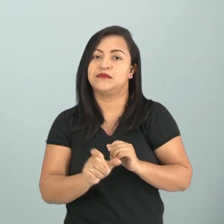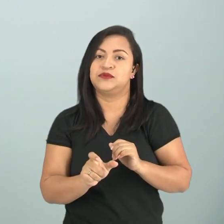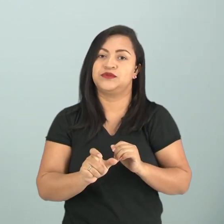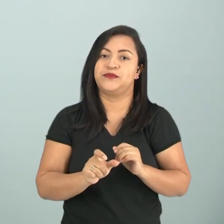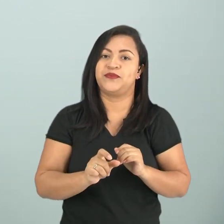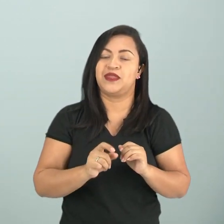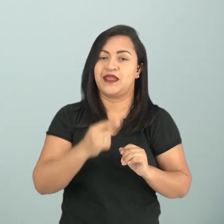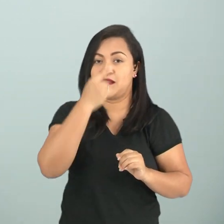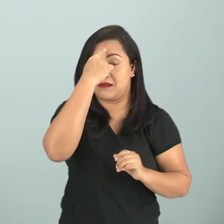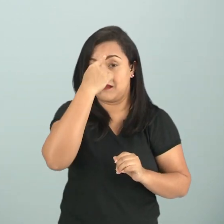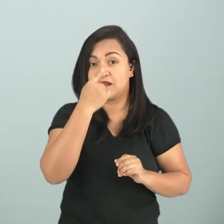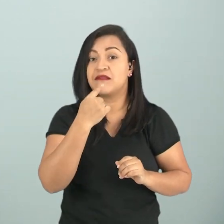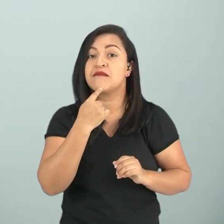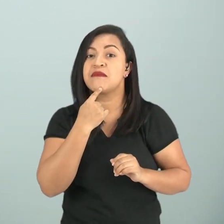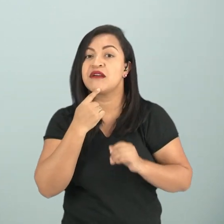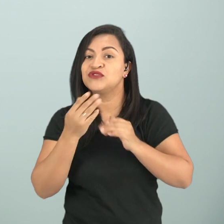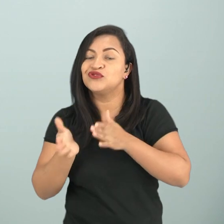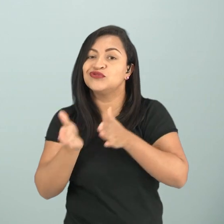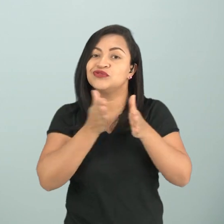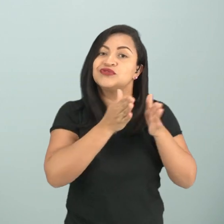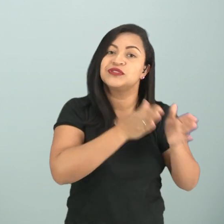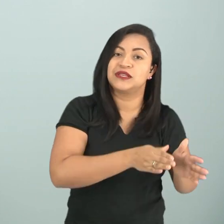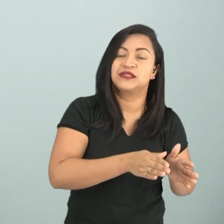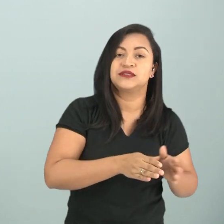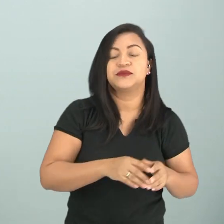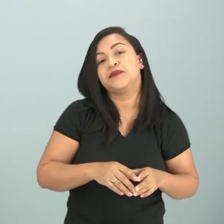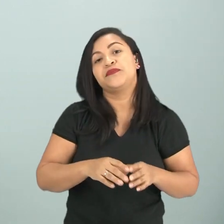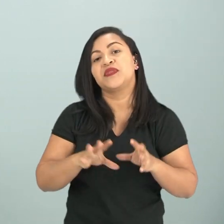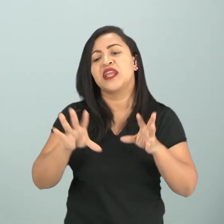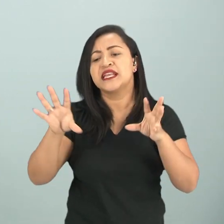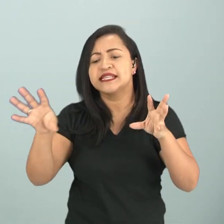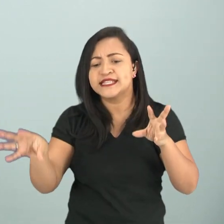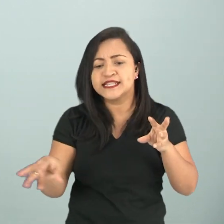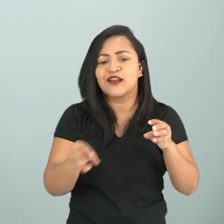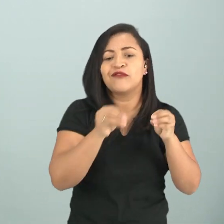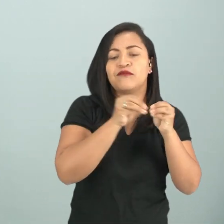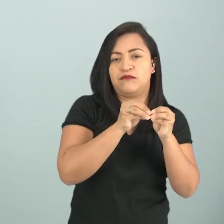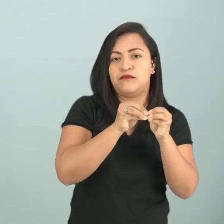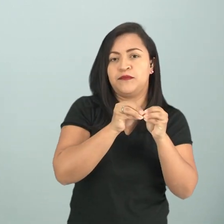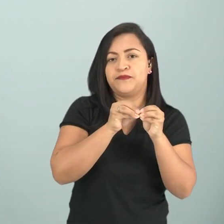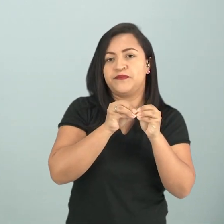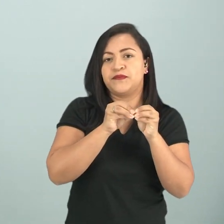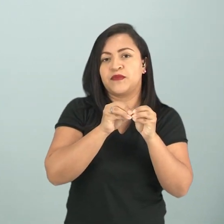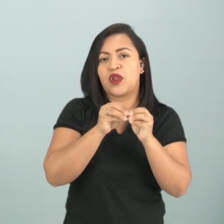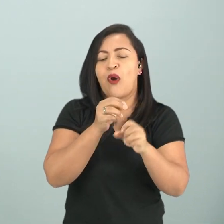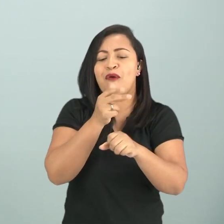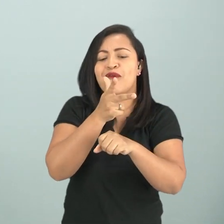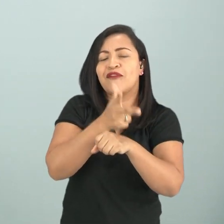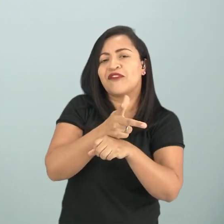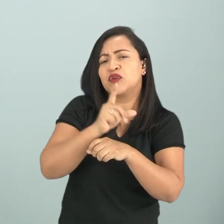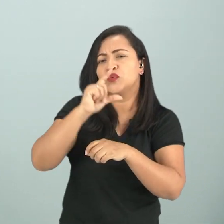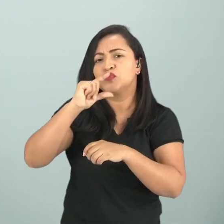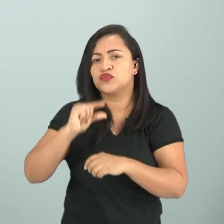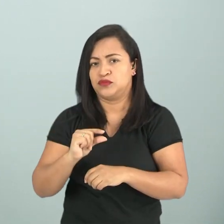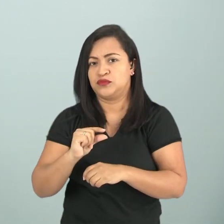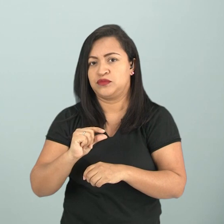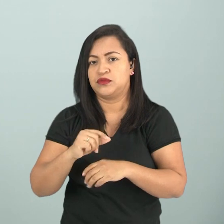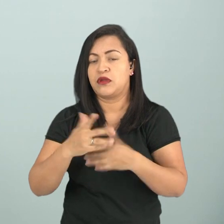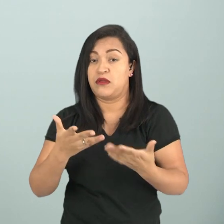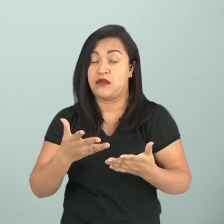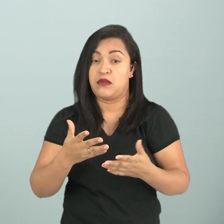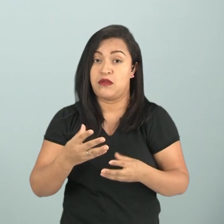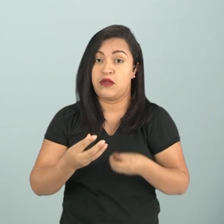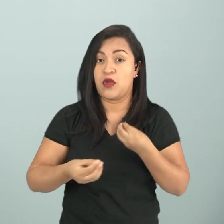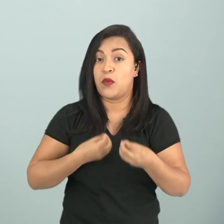são simultaneamente passadas automaticamente e se forma um vídeo curto, né? O GIF é uma forma de